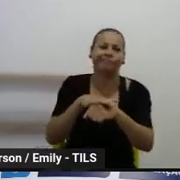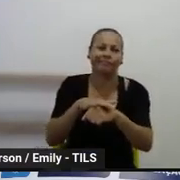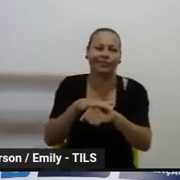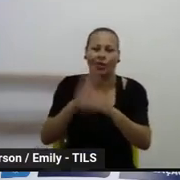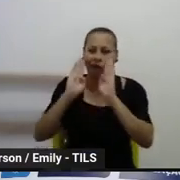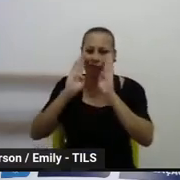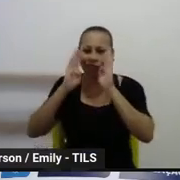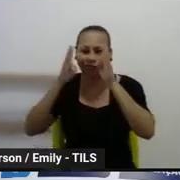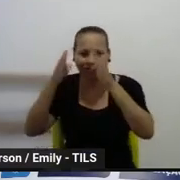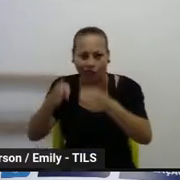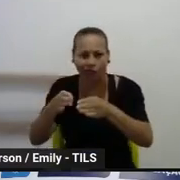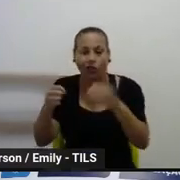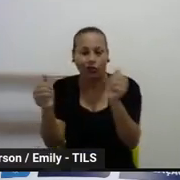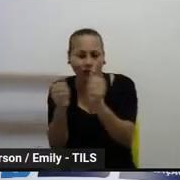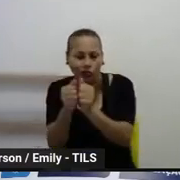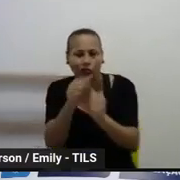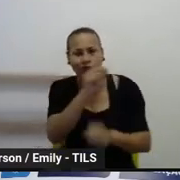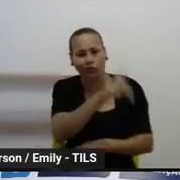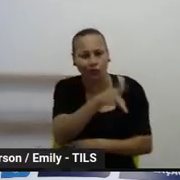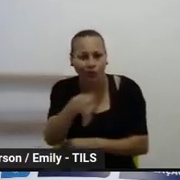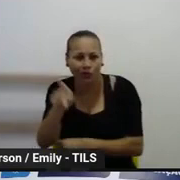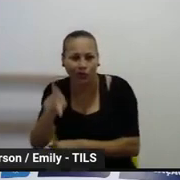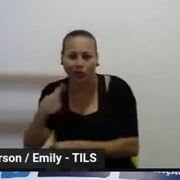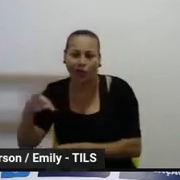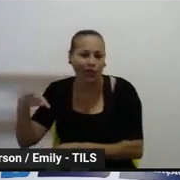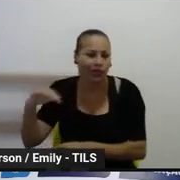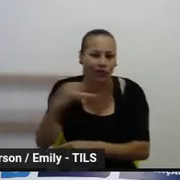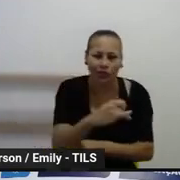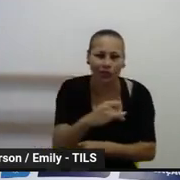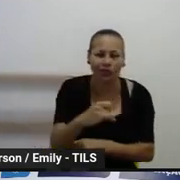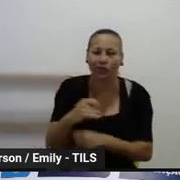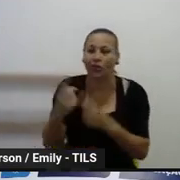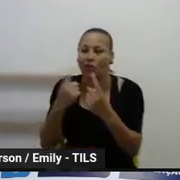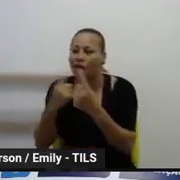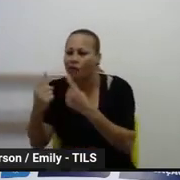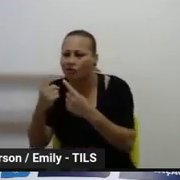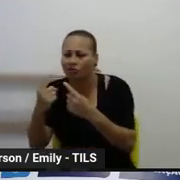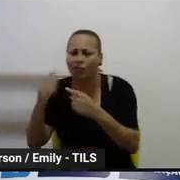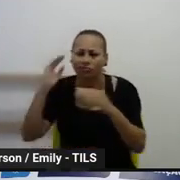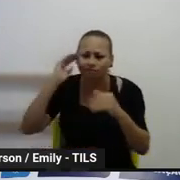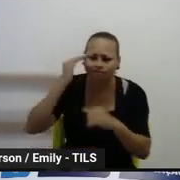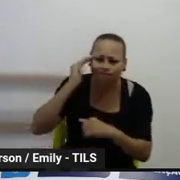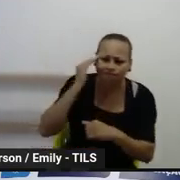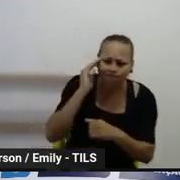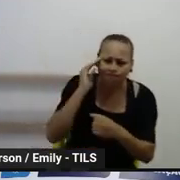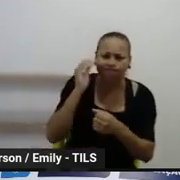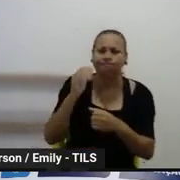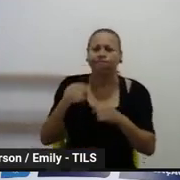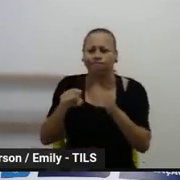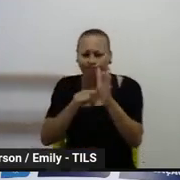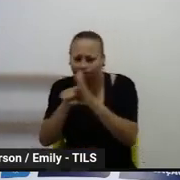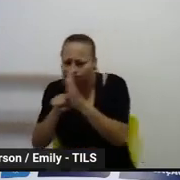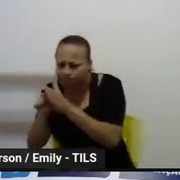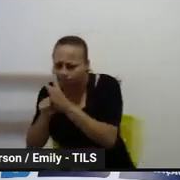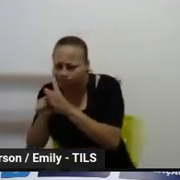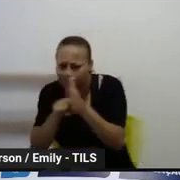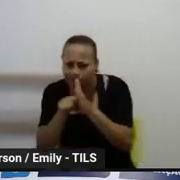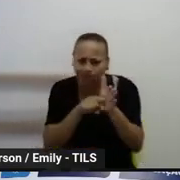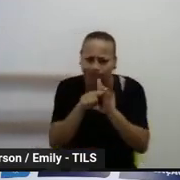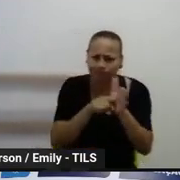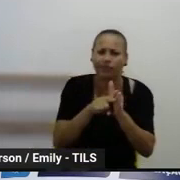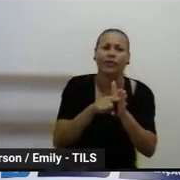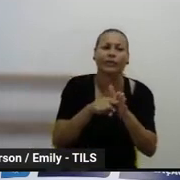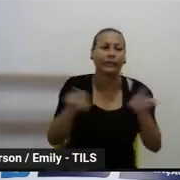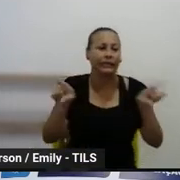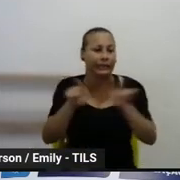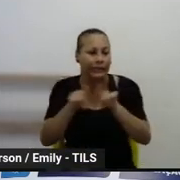com o gestor e os professores, analisar os dados das avaliações que serão aplicadas e